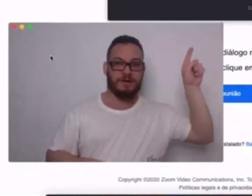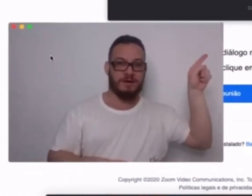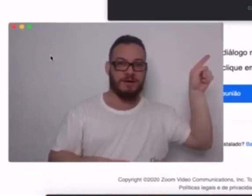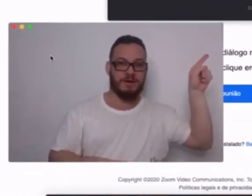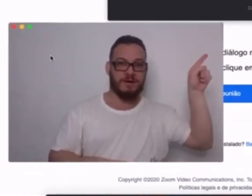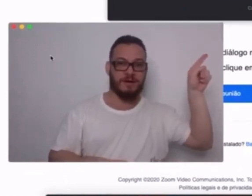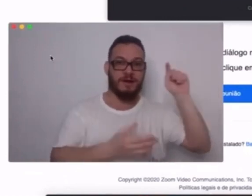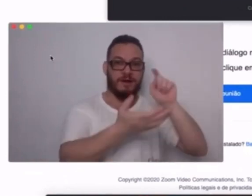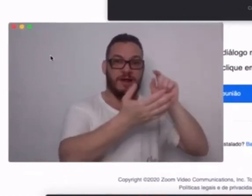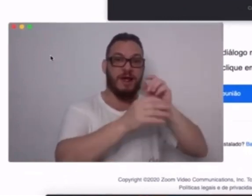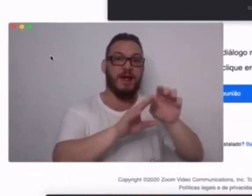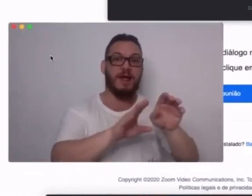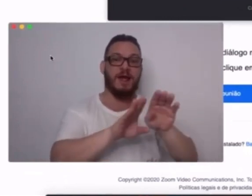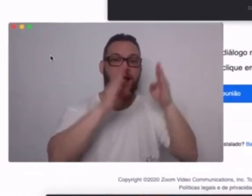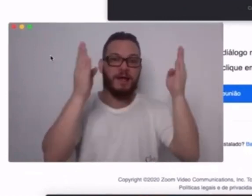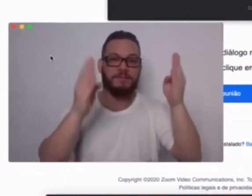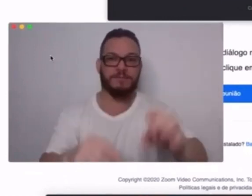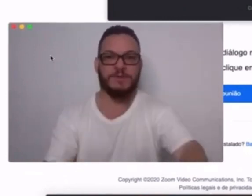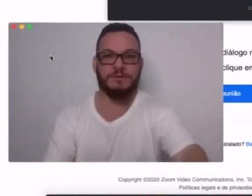Aqui em cima, está vendo?